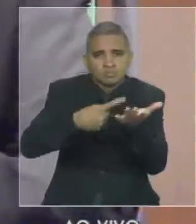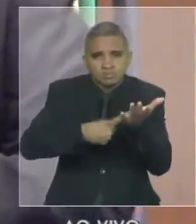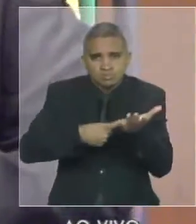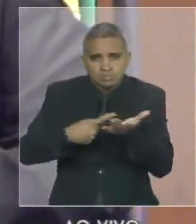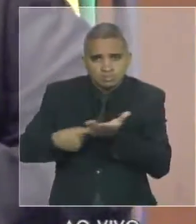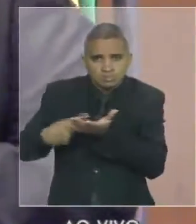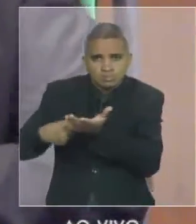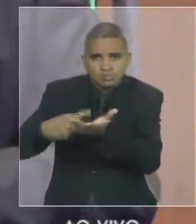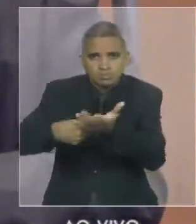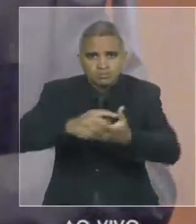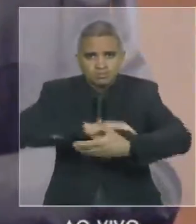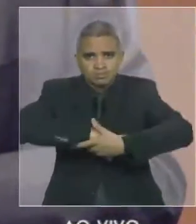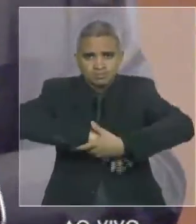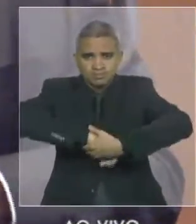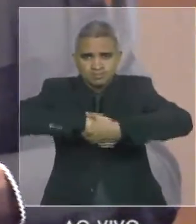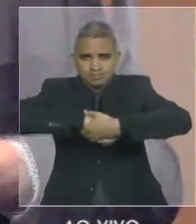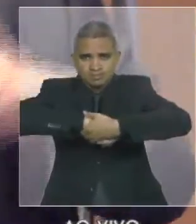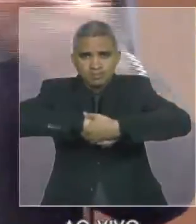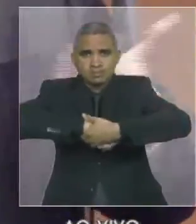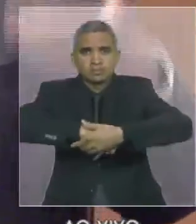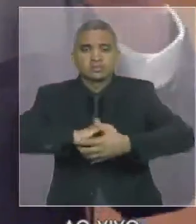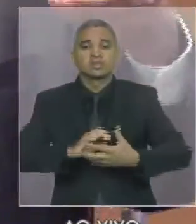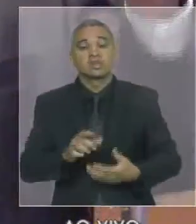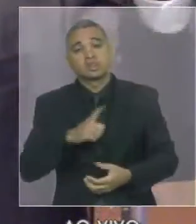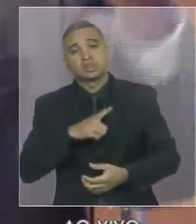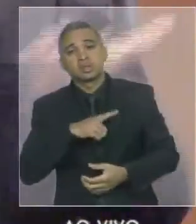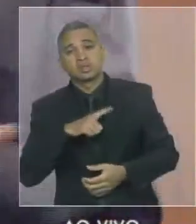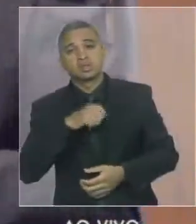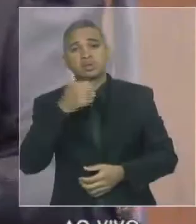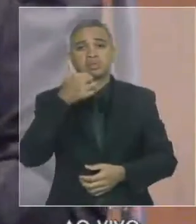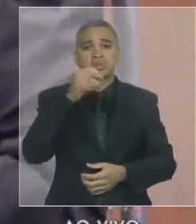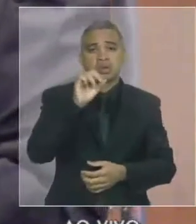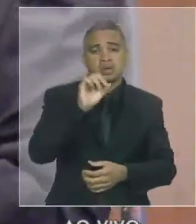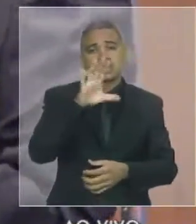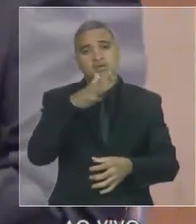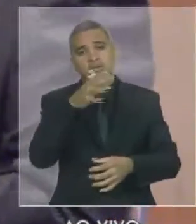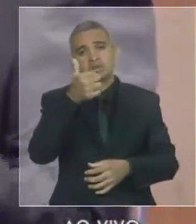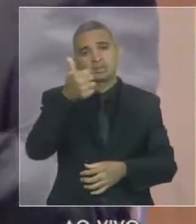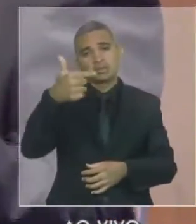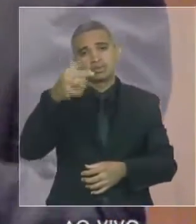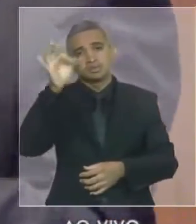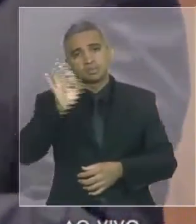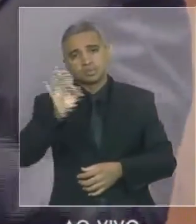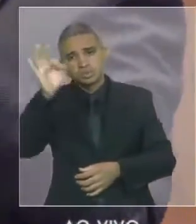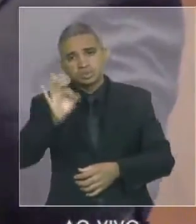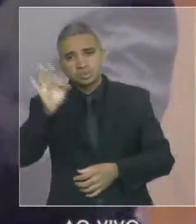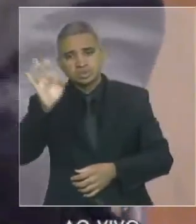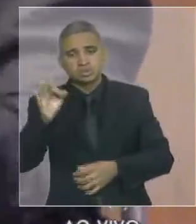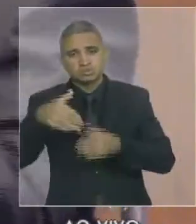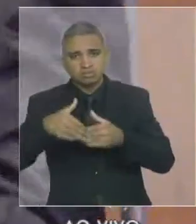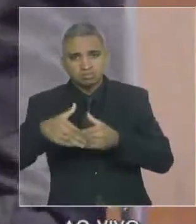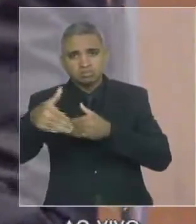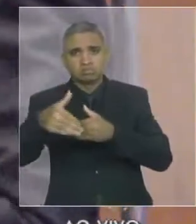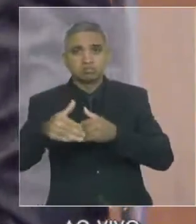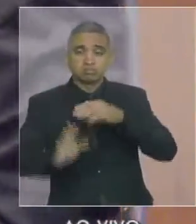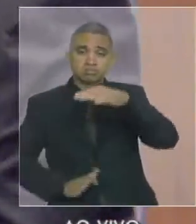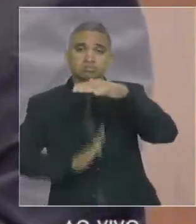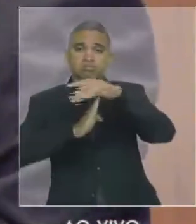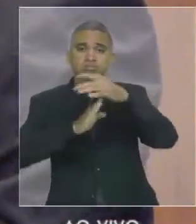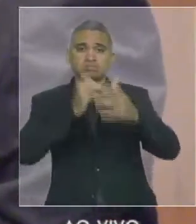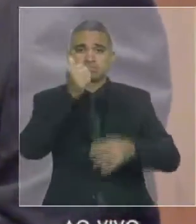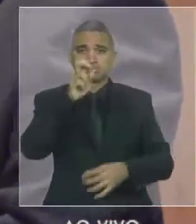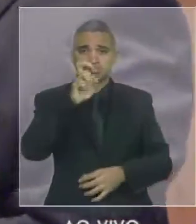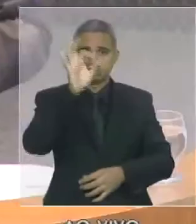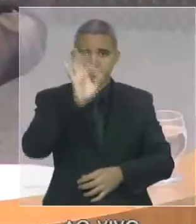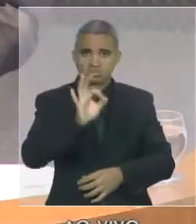dívida. Uma vez que em cargos que chegam a 10, 12% da receita corrente líquida, em alguns casos 15% da receita corrente